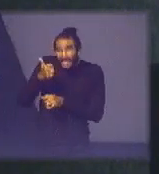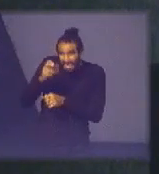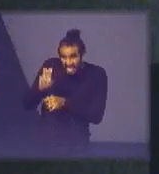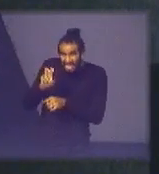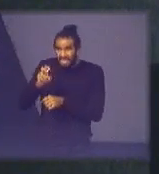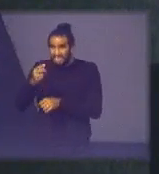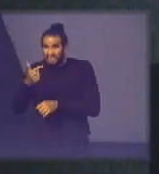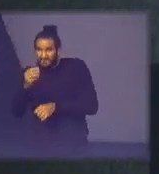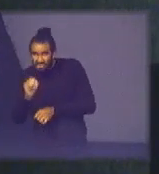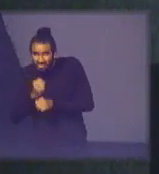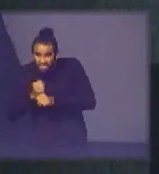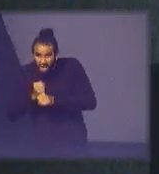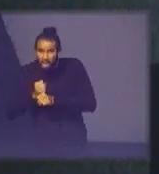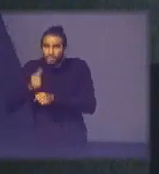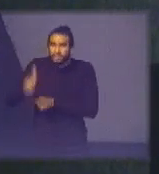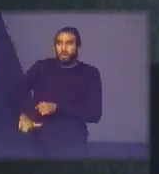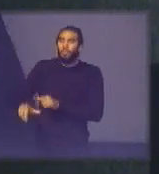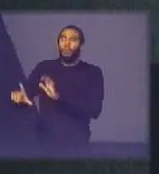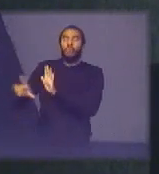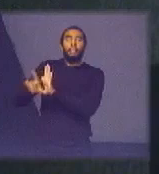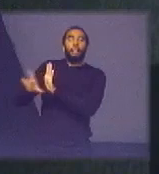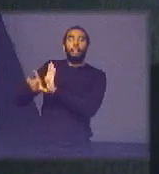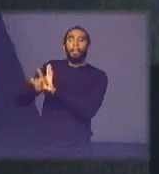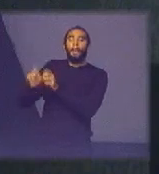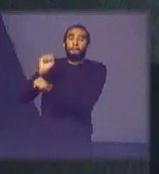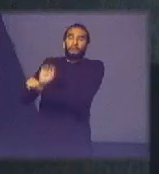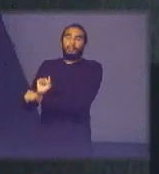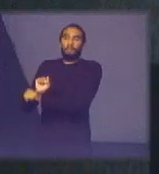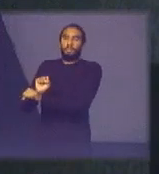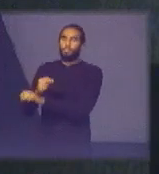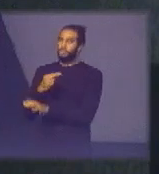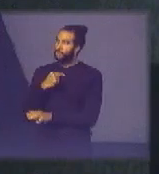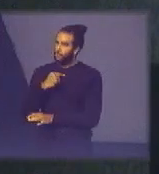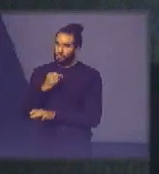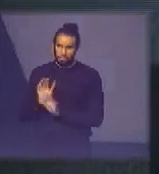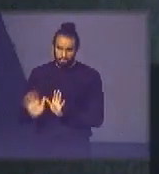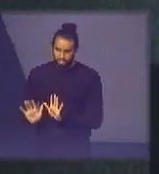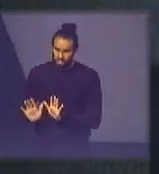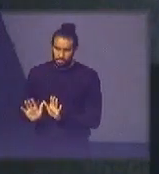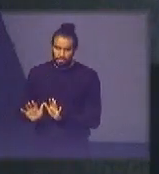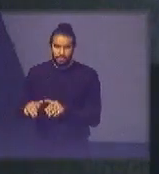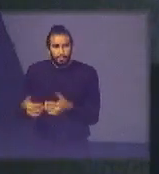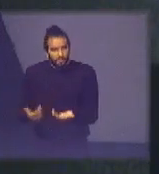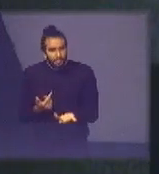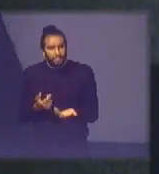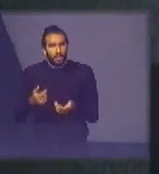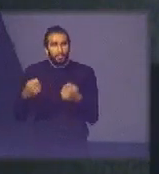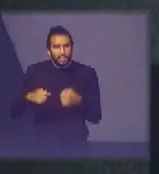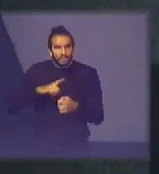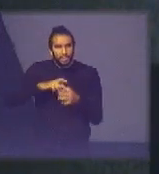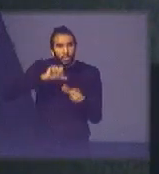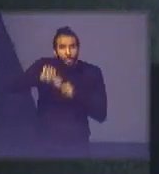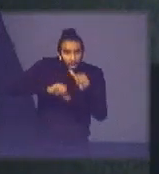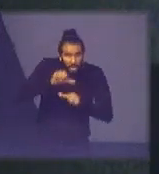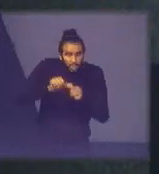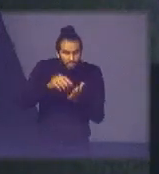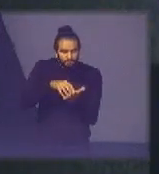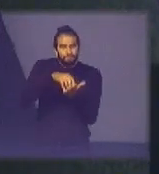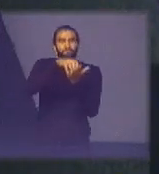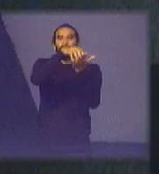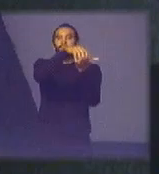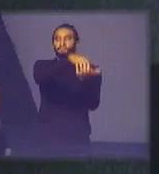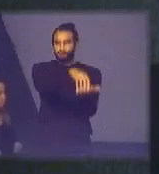20 anos de novo com uma lei de licitações como ficou agora então isso daí eu acho que é uma mudança central